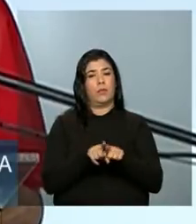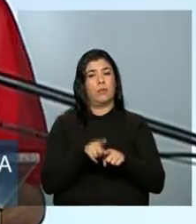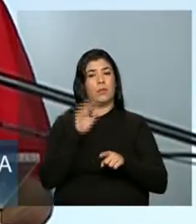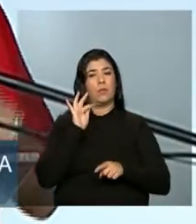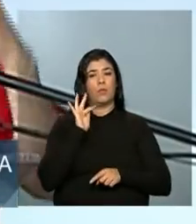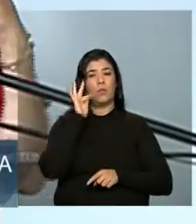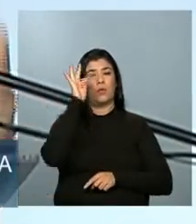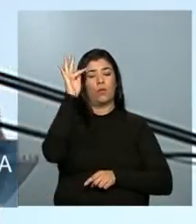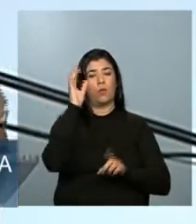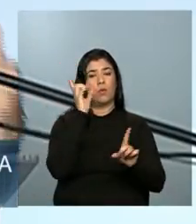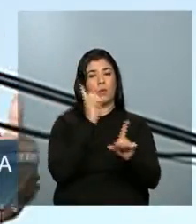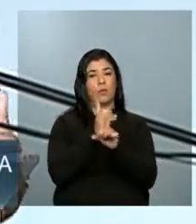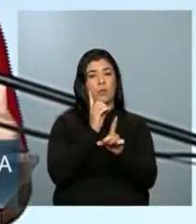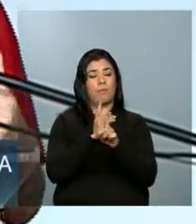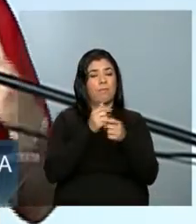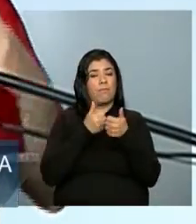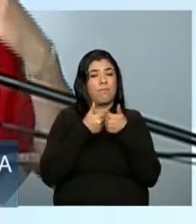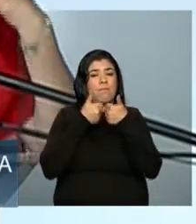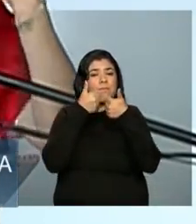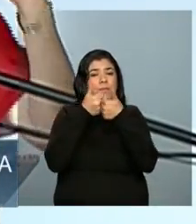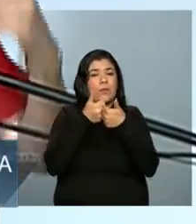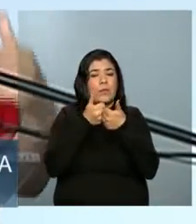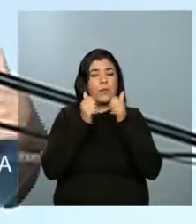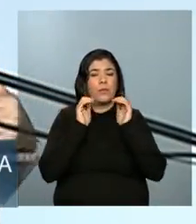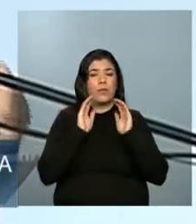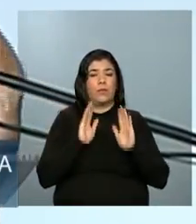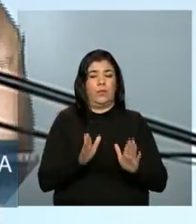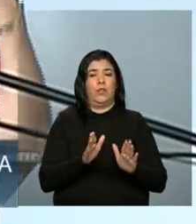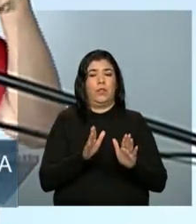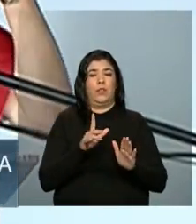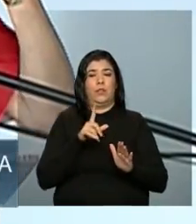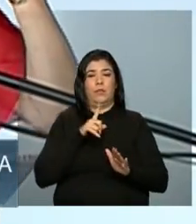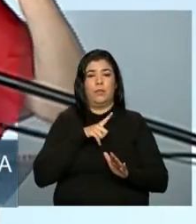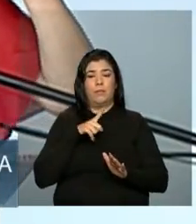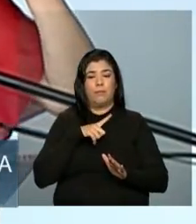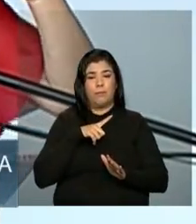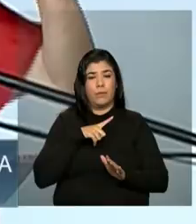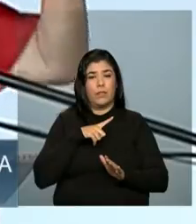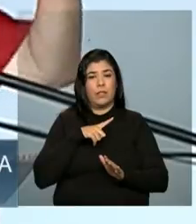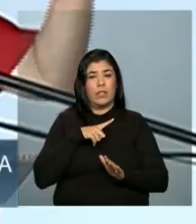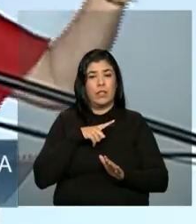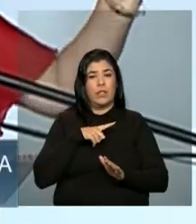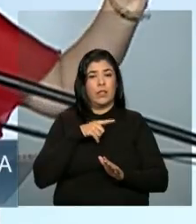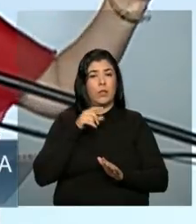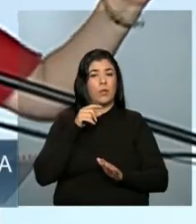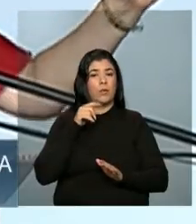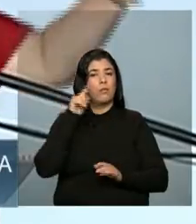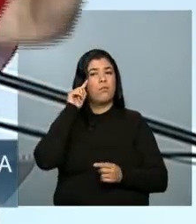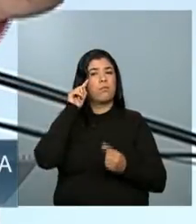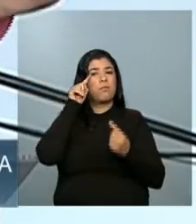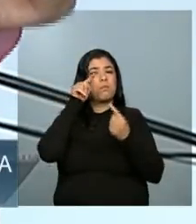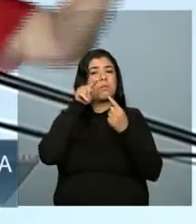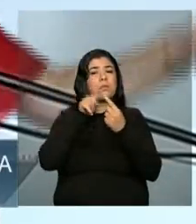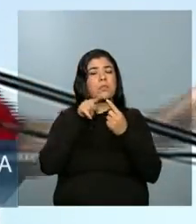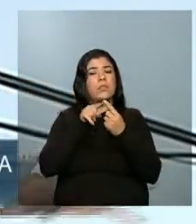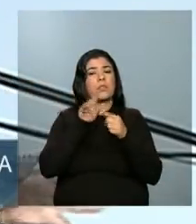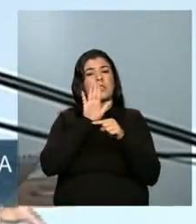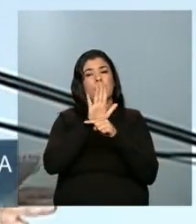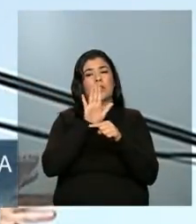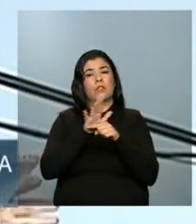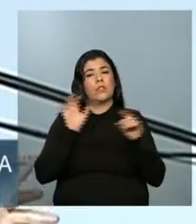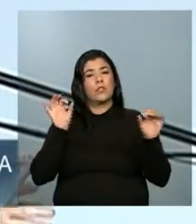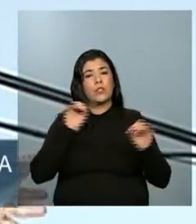bem próximos de ficar com uma perspectiva de solucionar